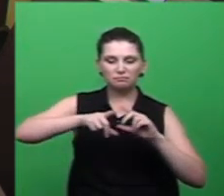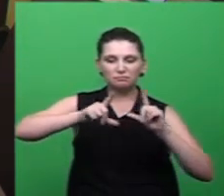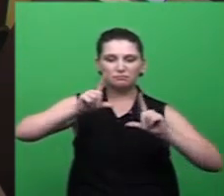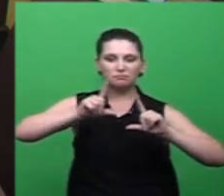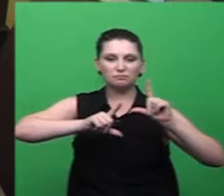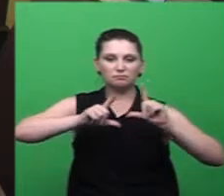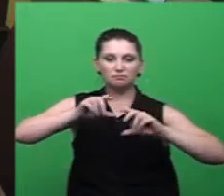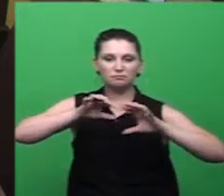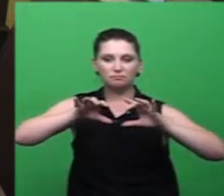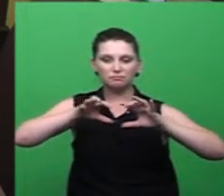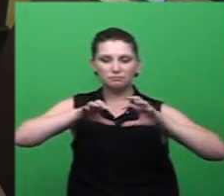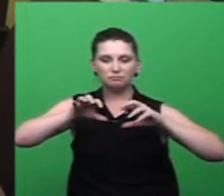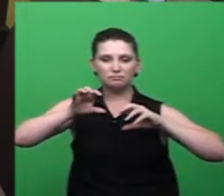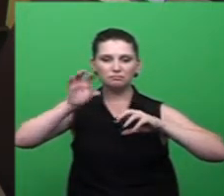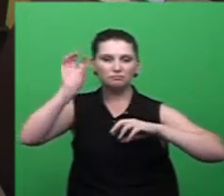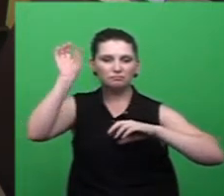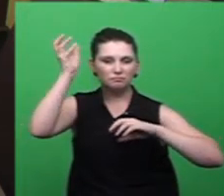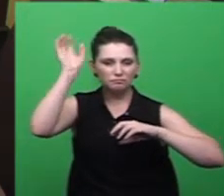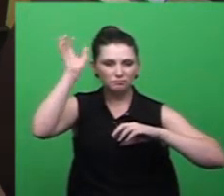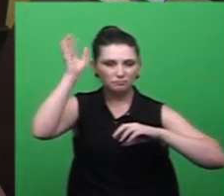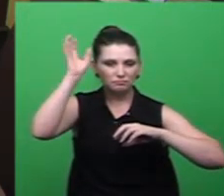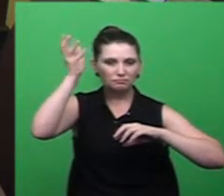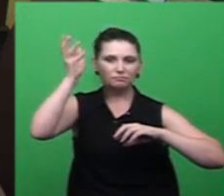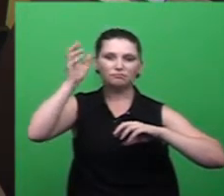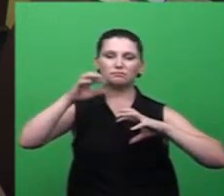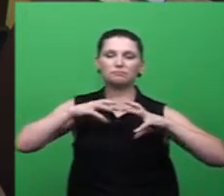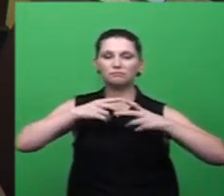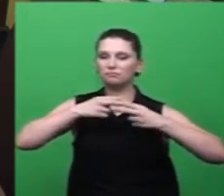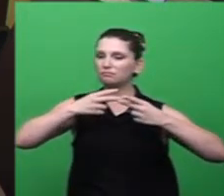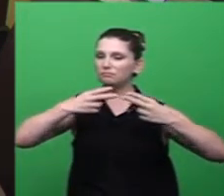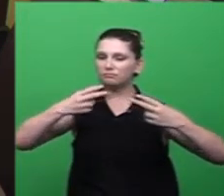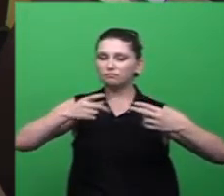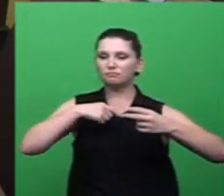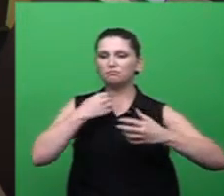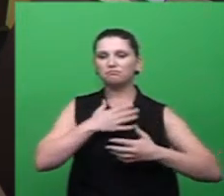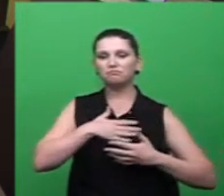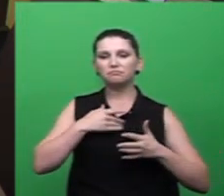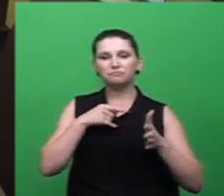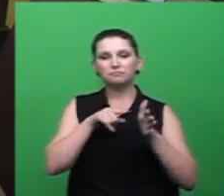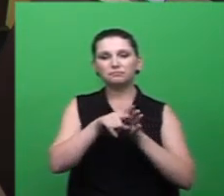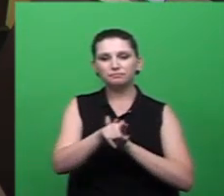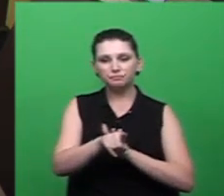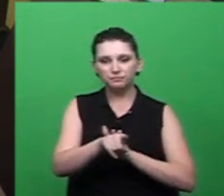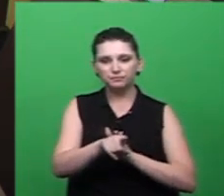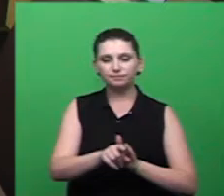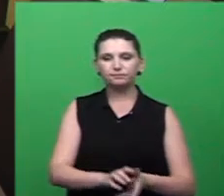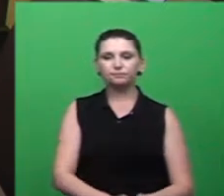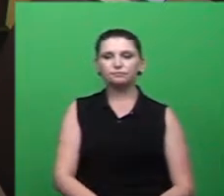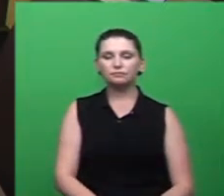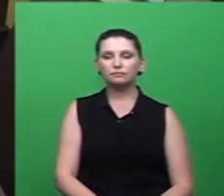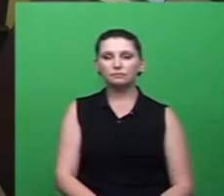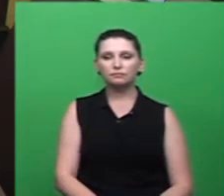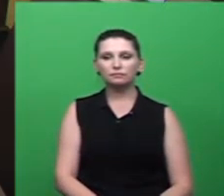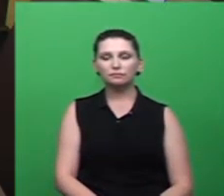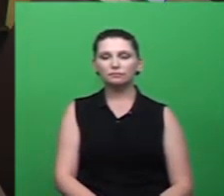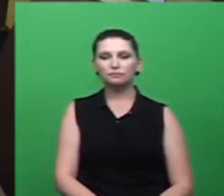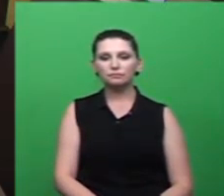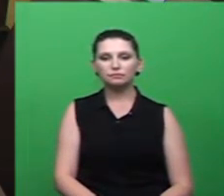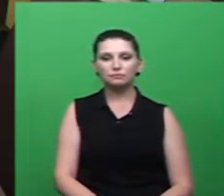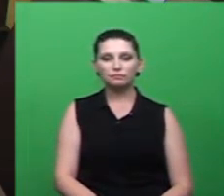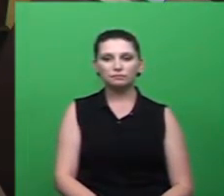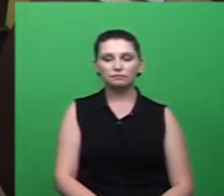computador lâmpadas pilhas e eu gostaria de perguntar secretário tanto para a secretaria de educação se os